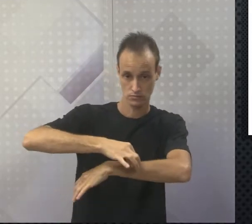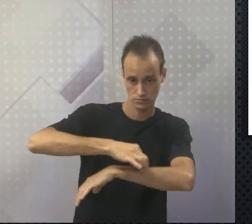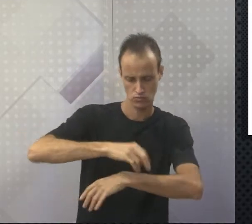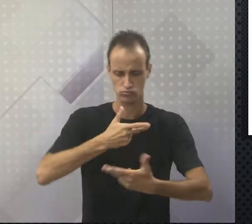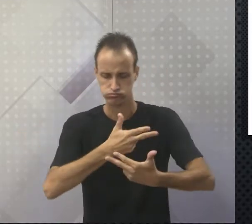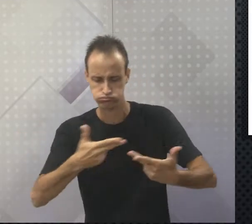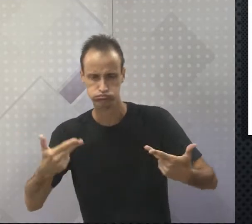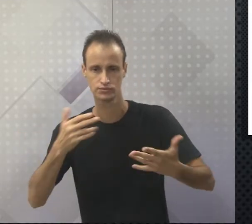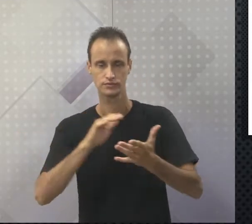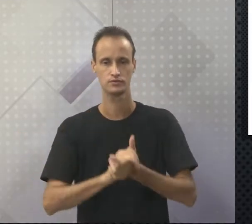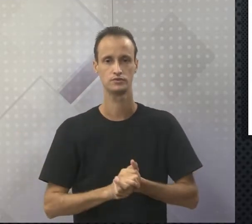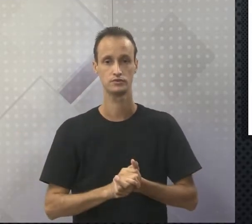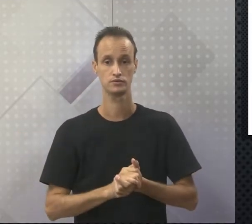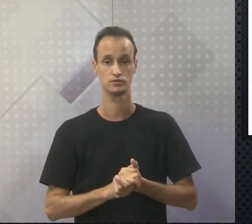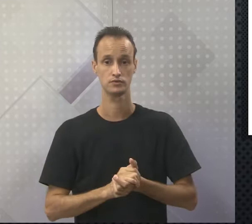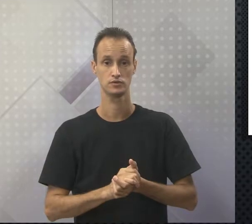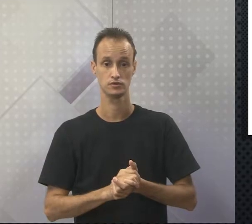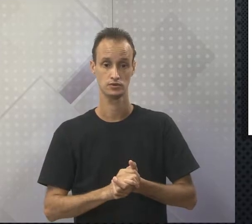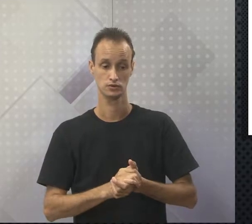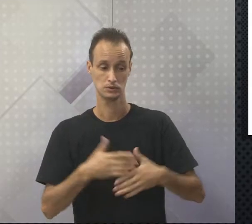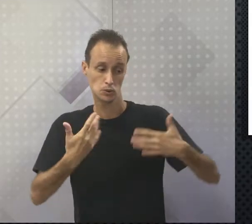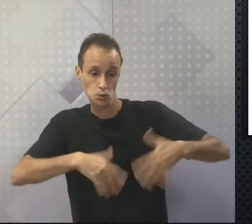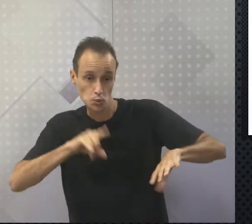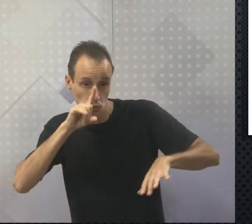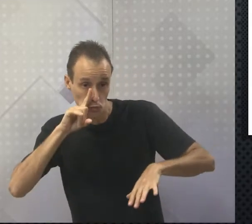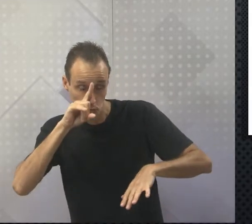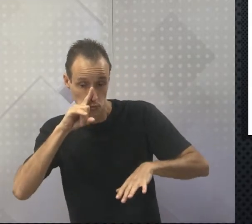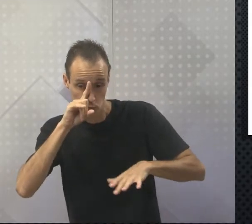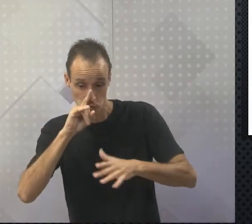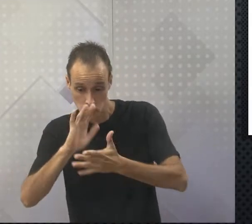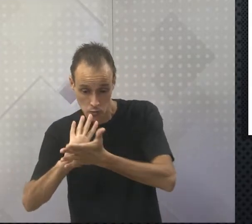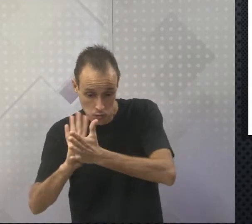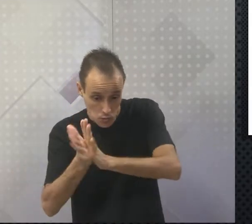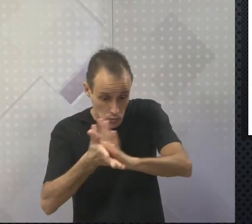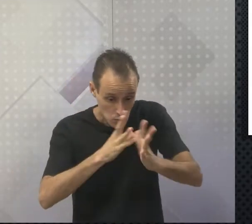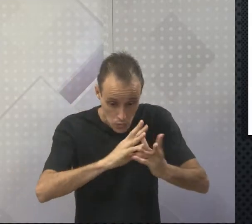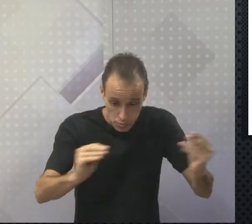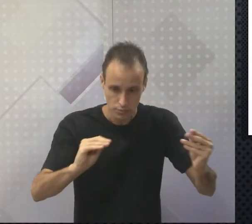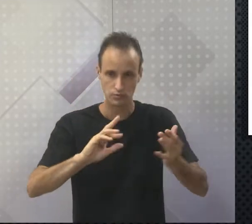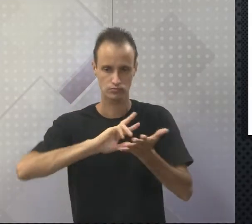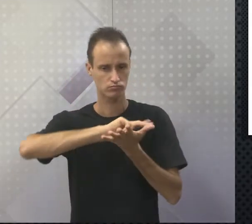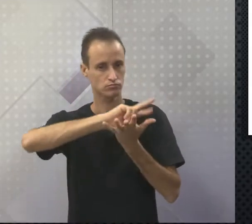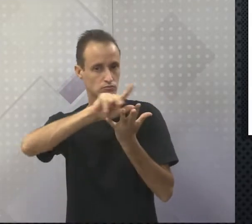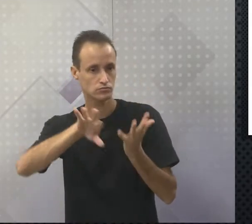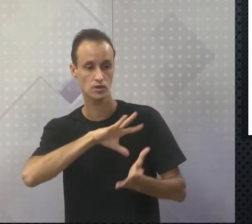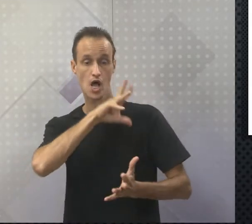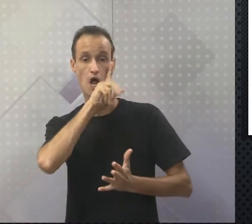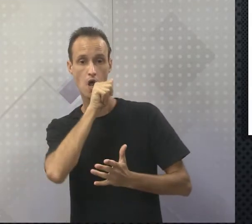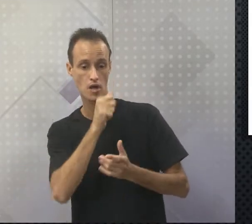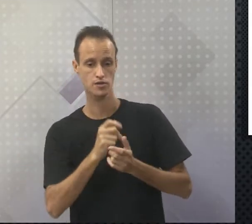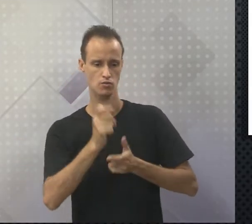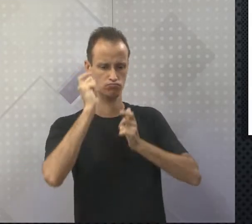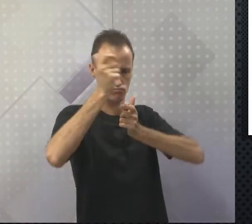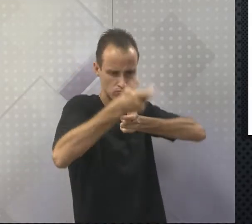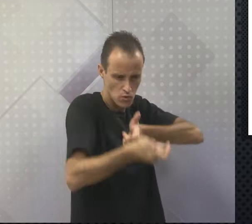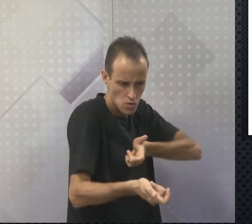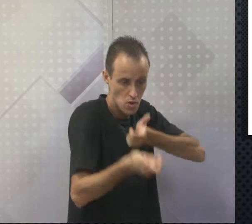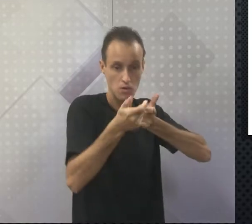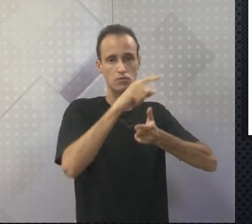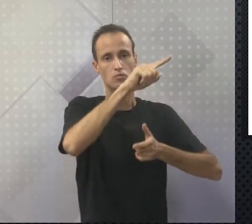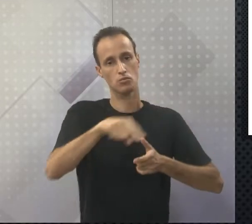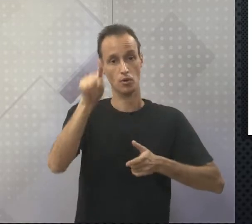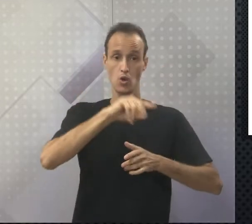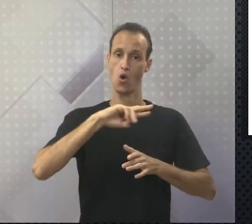recursos. Devido à ameaça de extinção de diversas espécies animais, a caça costuma ser atualmente proibida ou